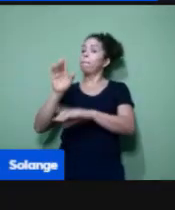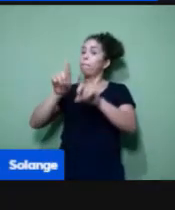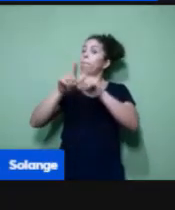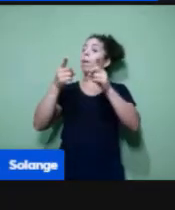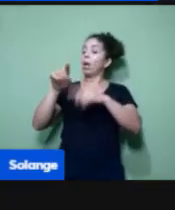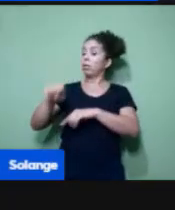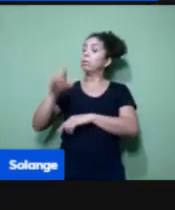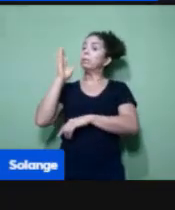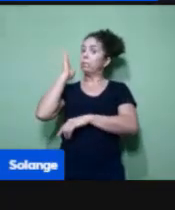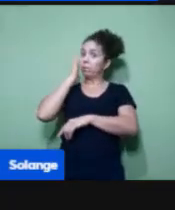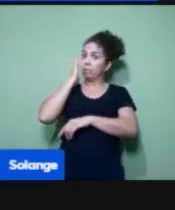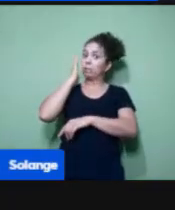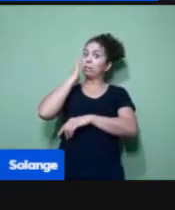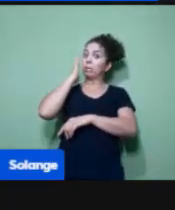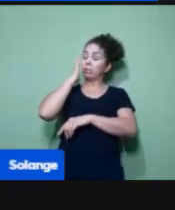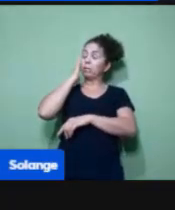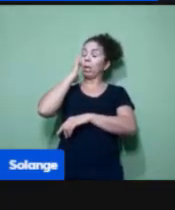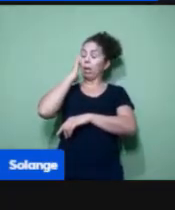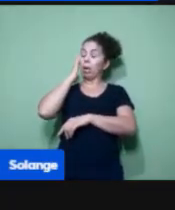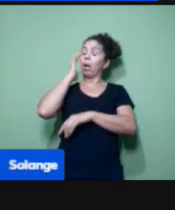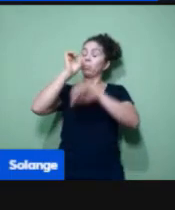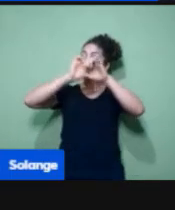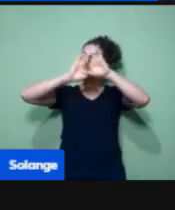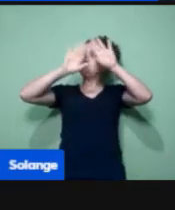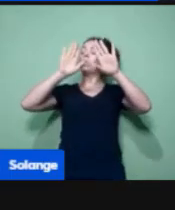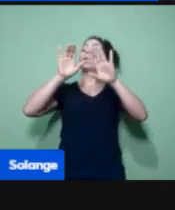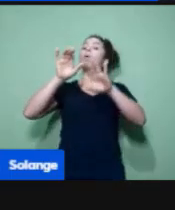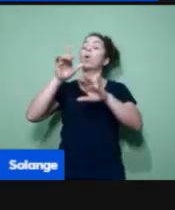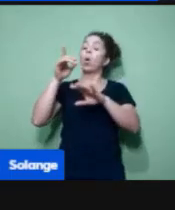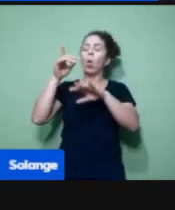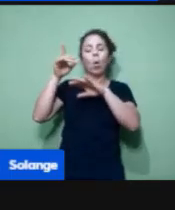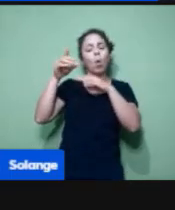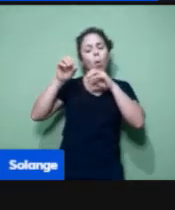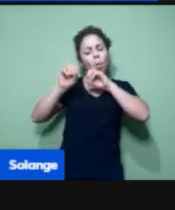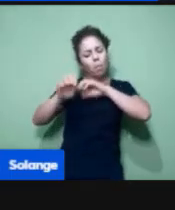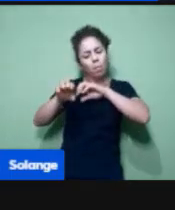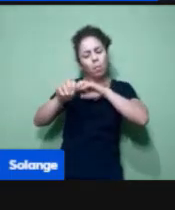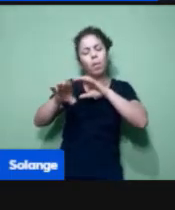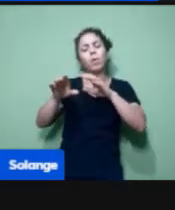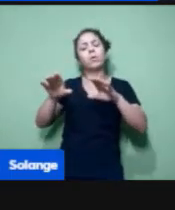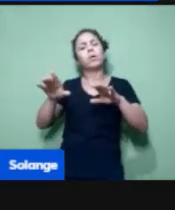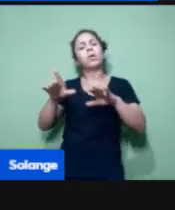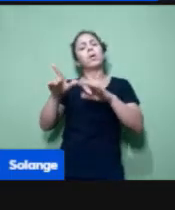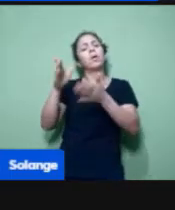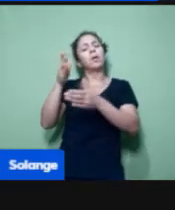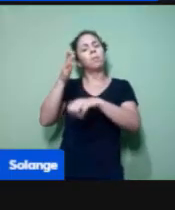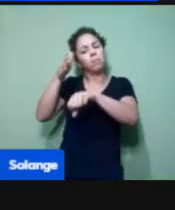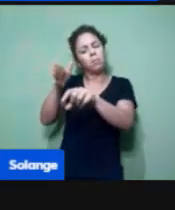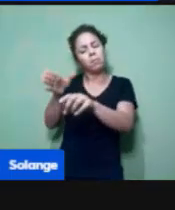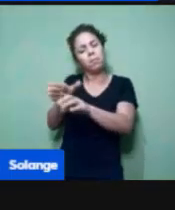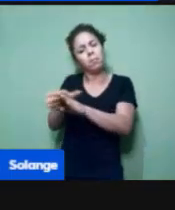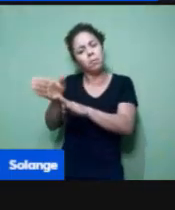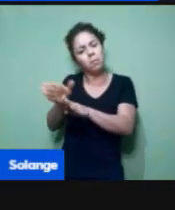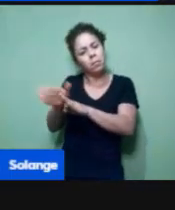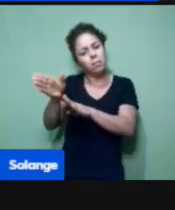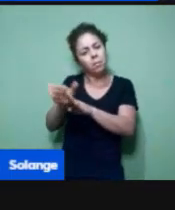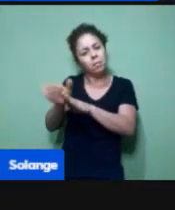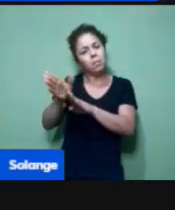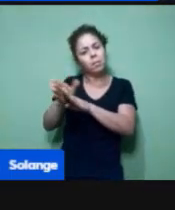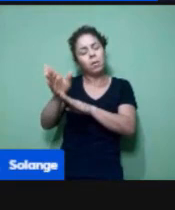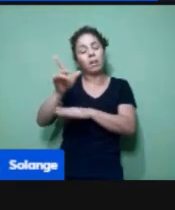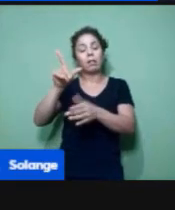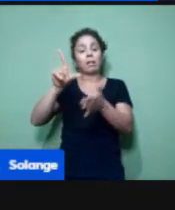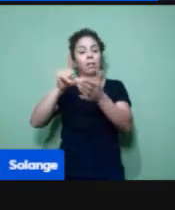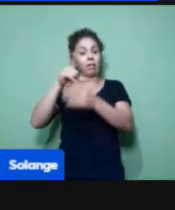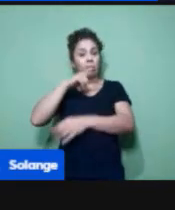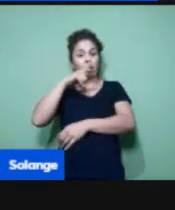entendem. Começar a conversar com eles desde pequenos. Tem alguns que vão ser a primeira vez que eles estão na escola, que